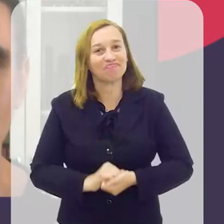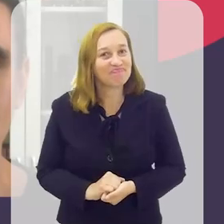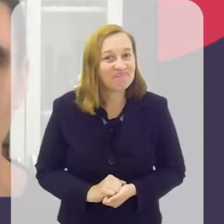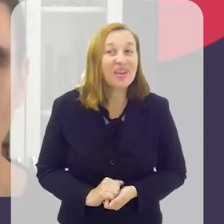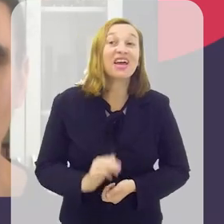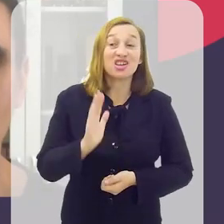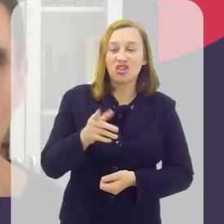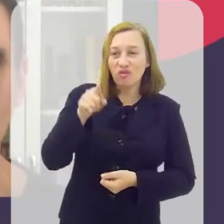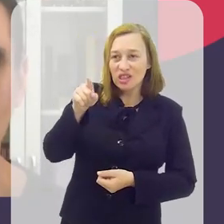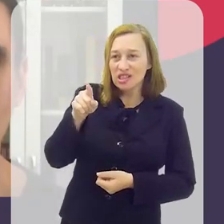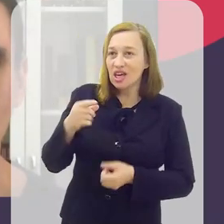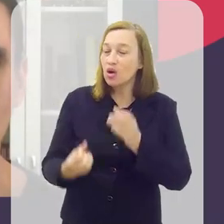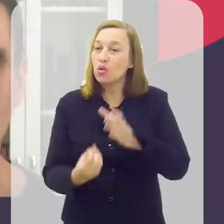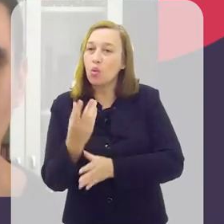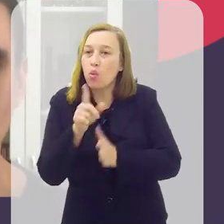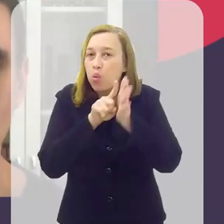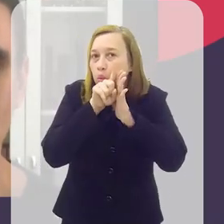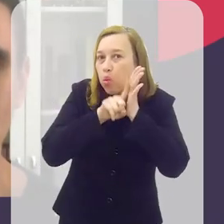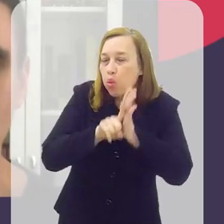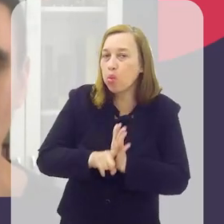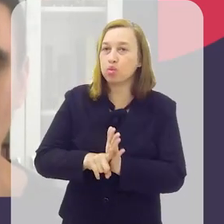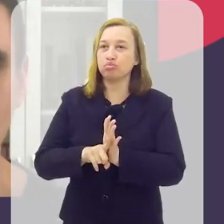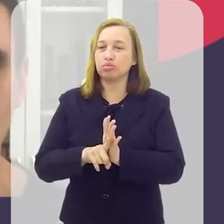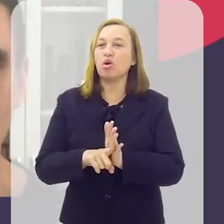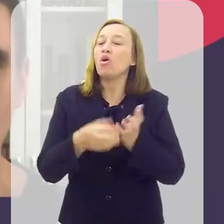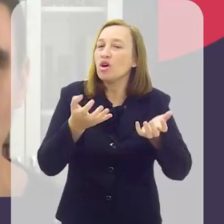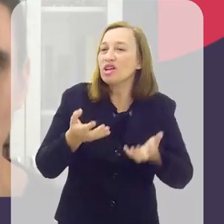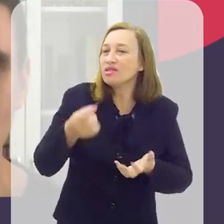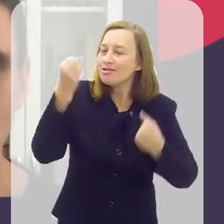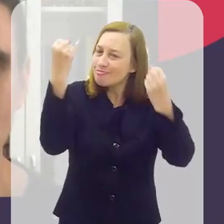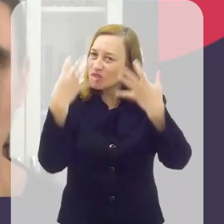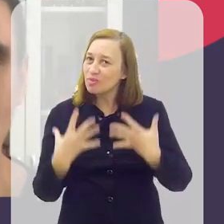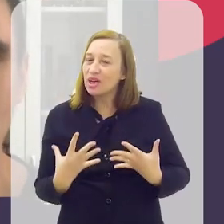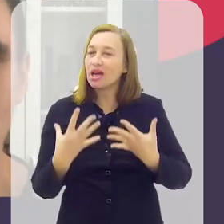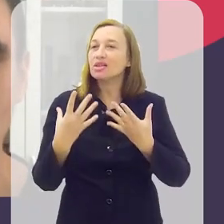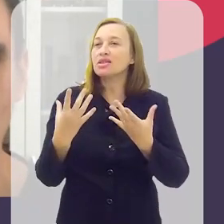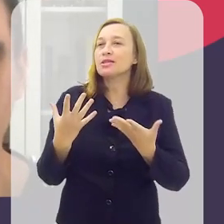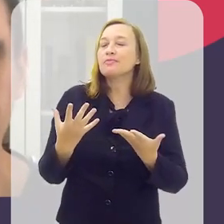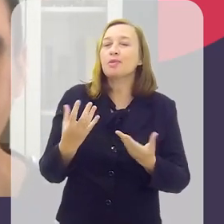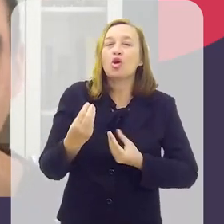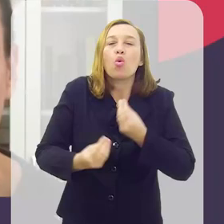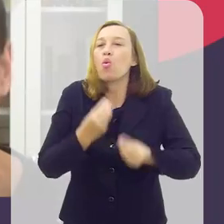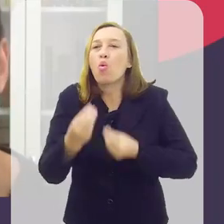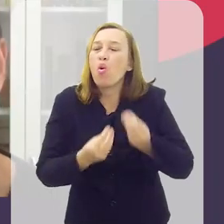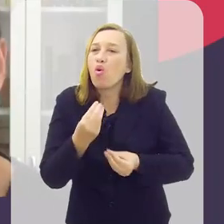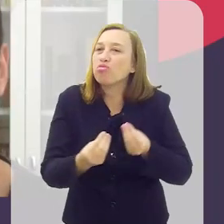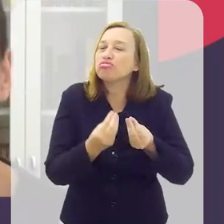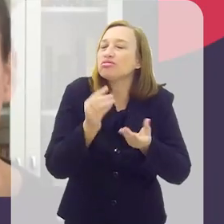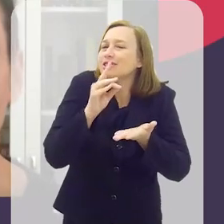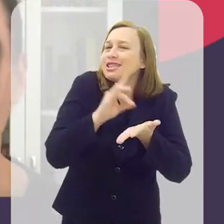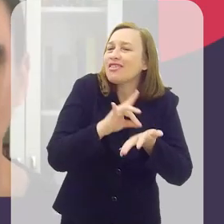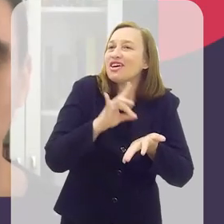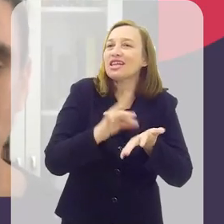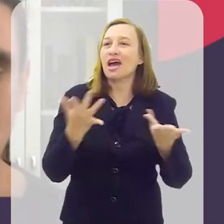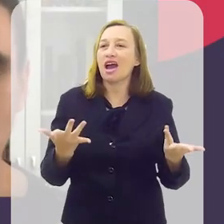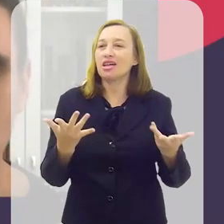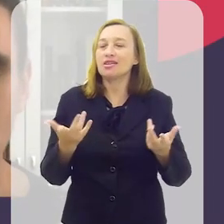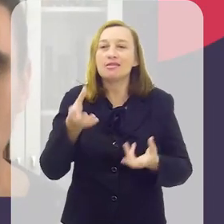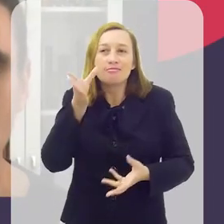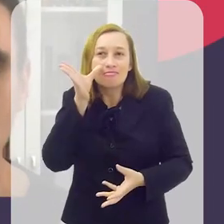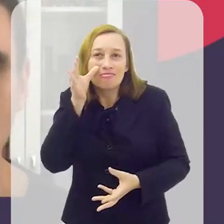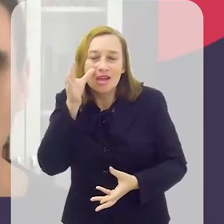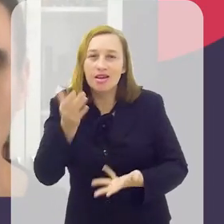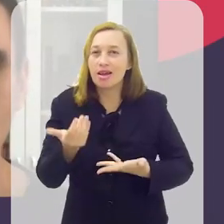você, já que você é autor dessa pesquisa. Eu queria que você explicasse um pouquinho para mim como que surgiu, na verdade, essa